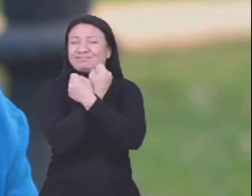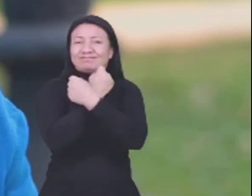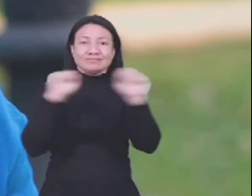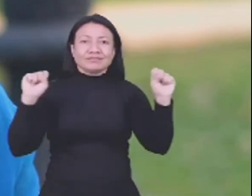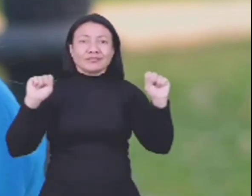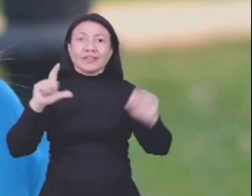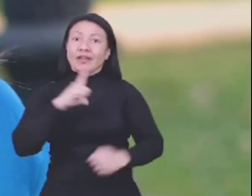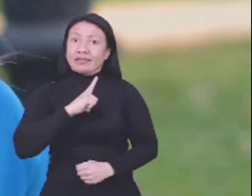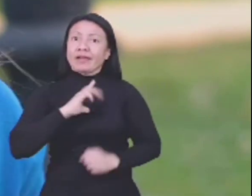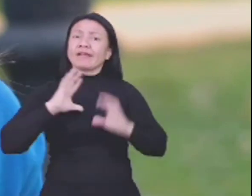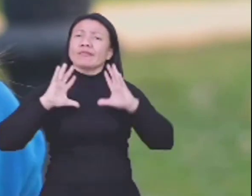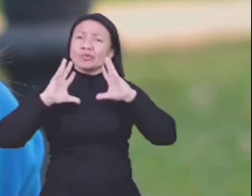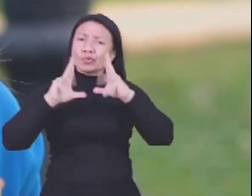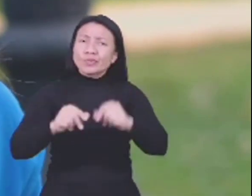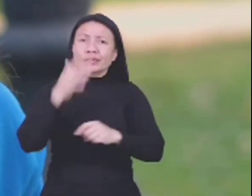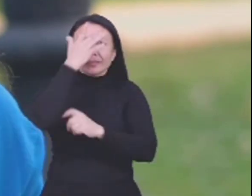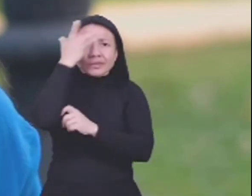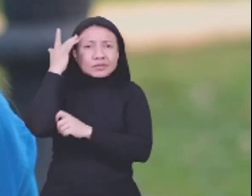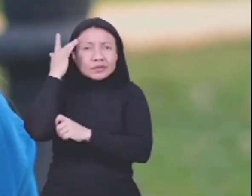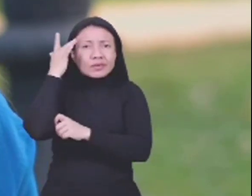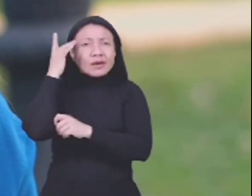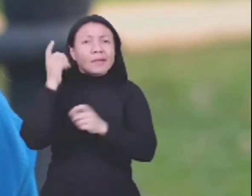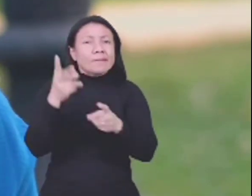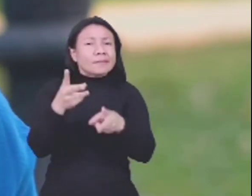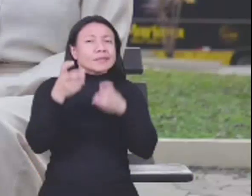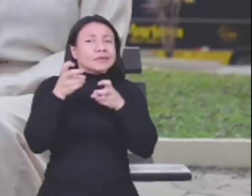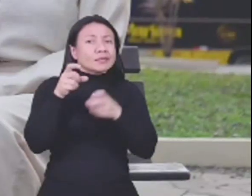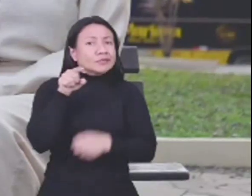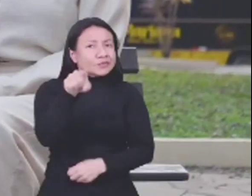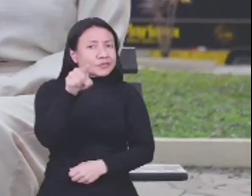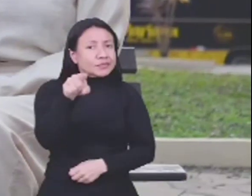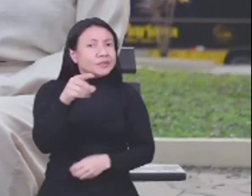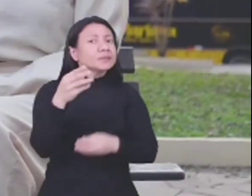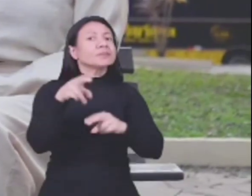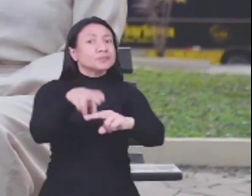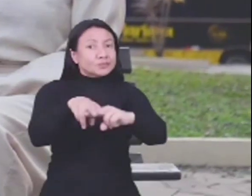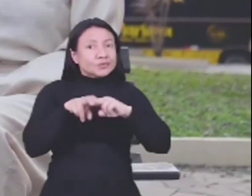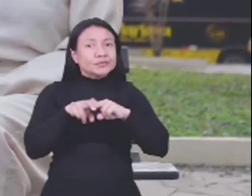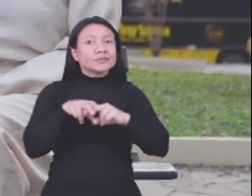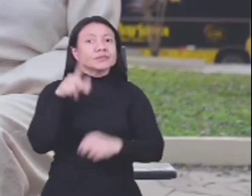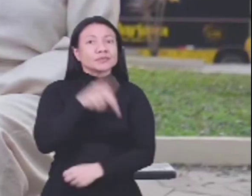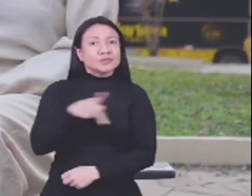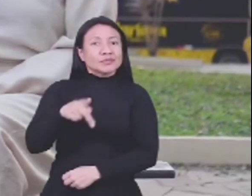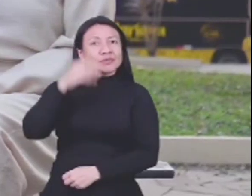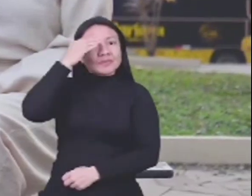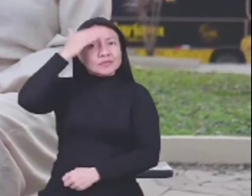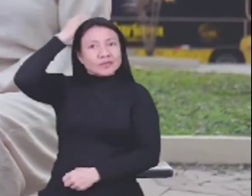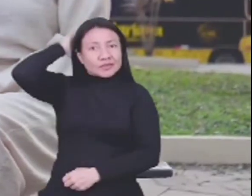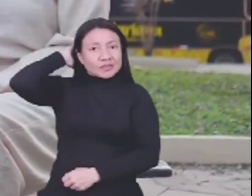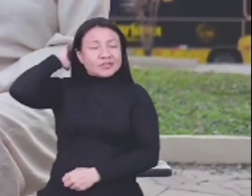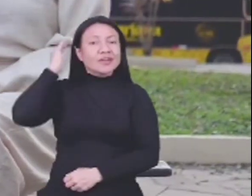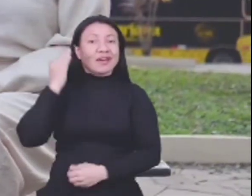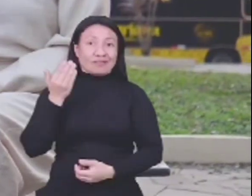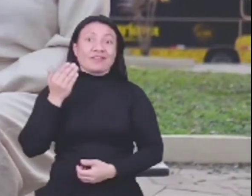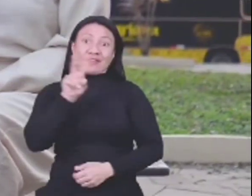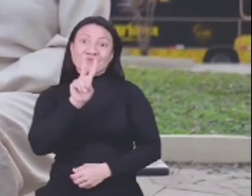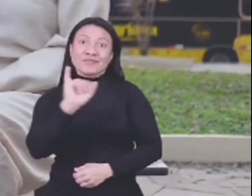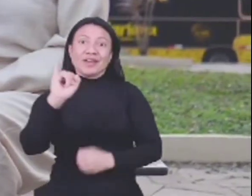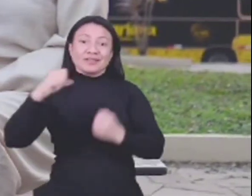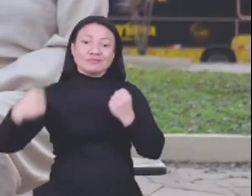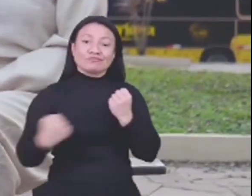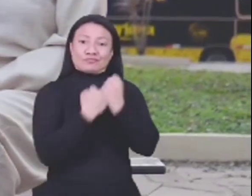de vários olhares. Olhares para você. Por isso, a professora Lurdinha veio